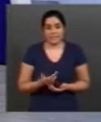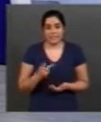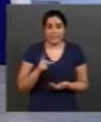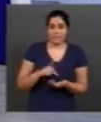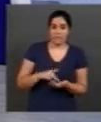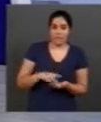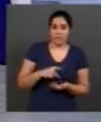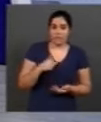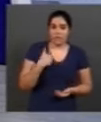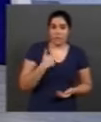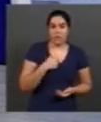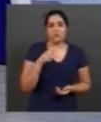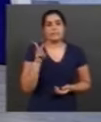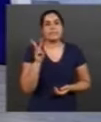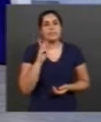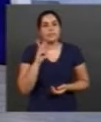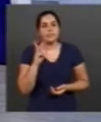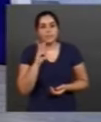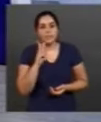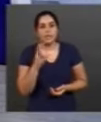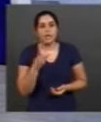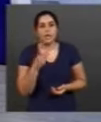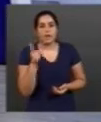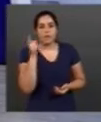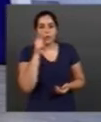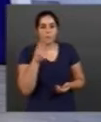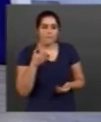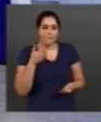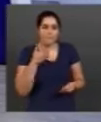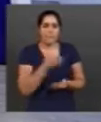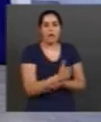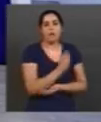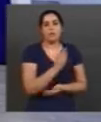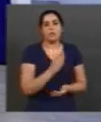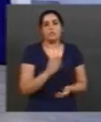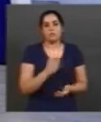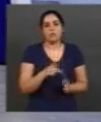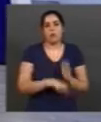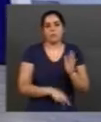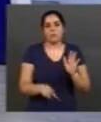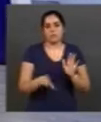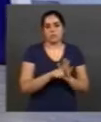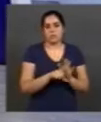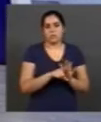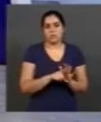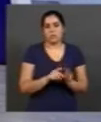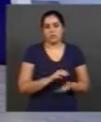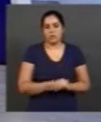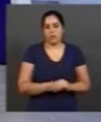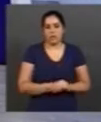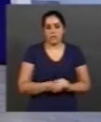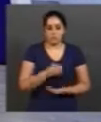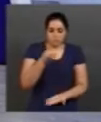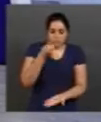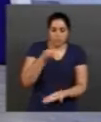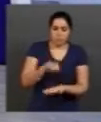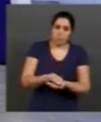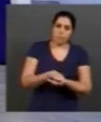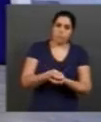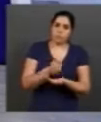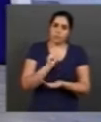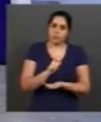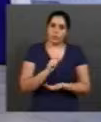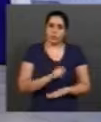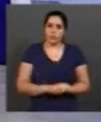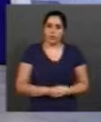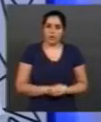tivemos, inclusive, terça-feira a aprovação de um projeto de lei no Congresso Nacional que obriga a instalação